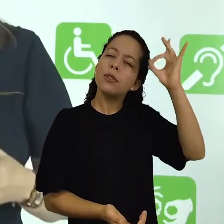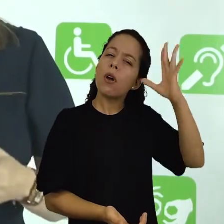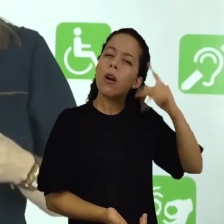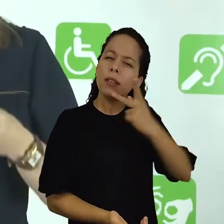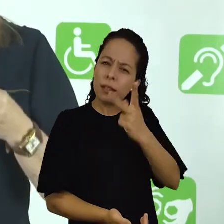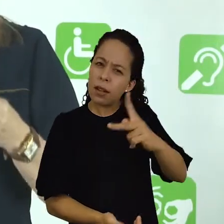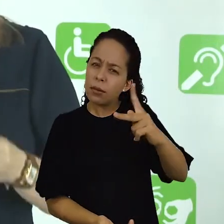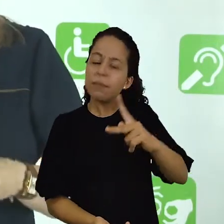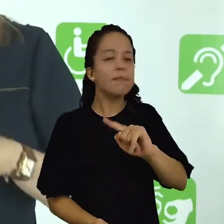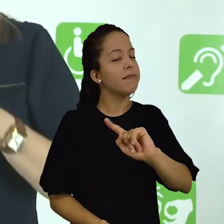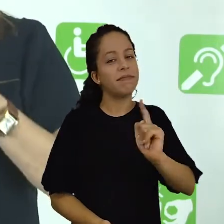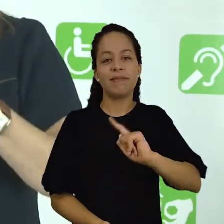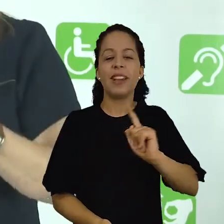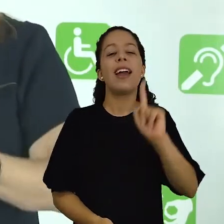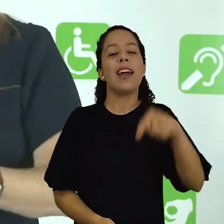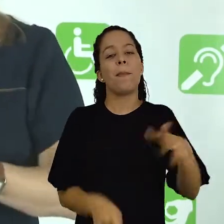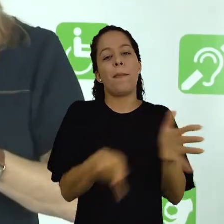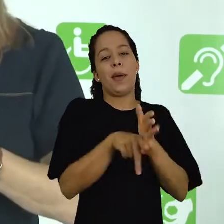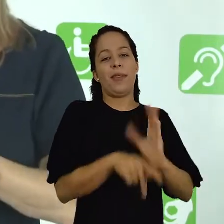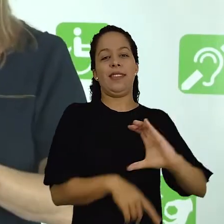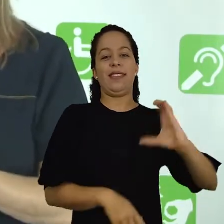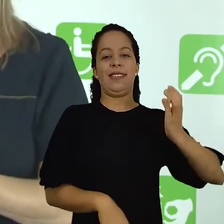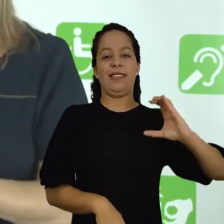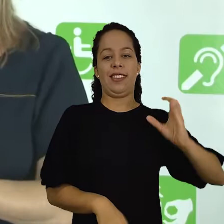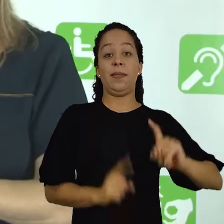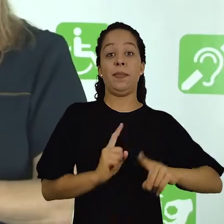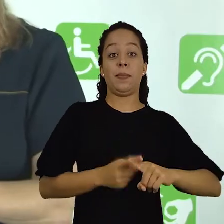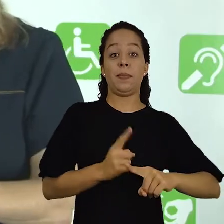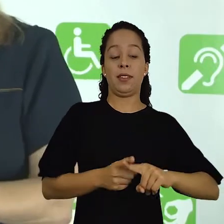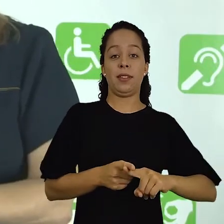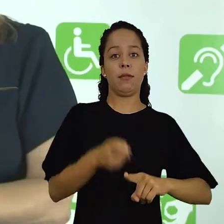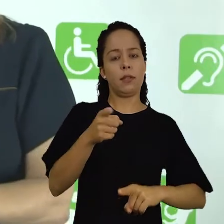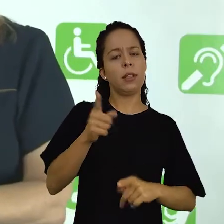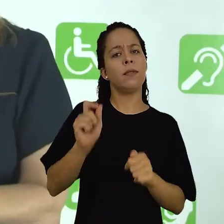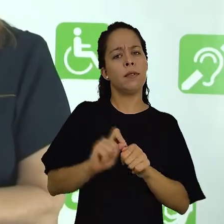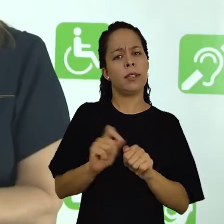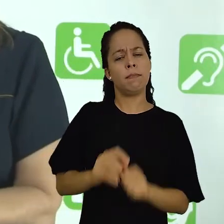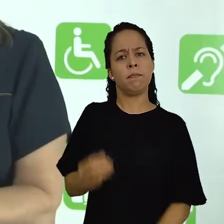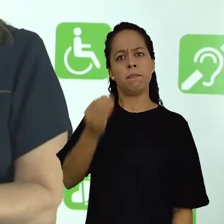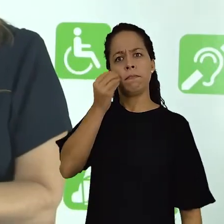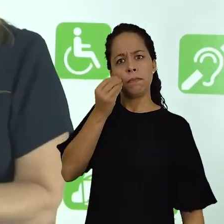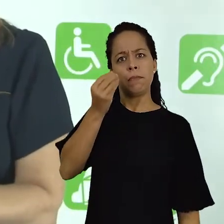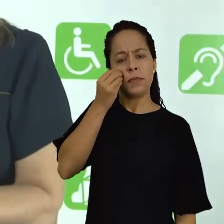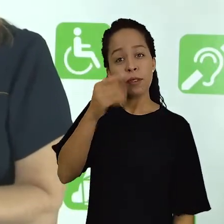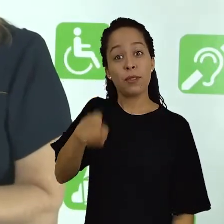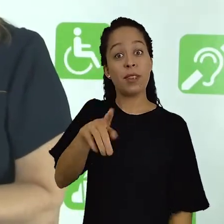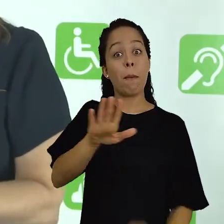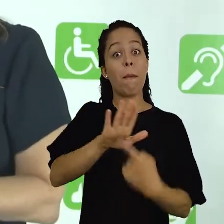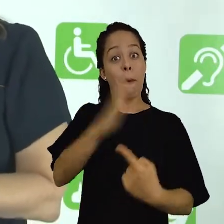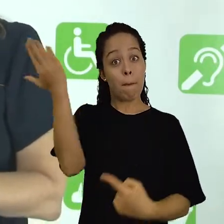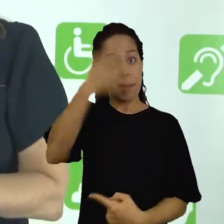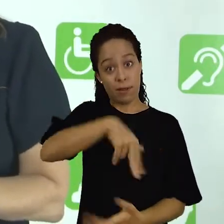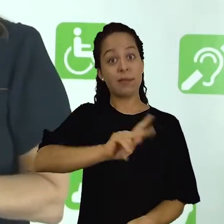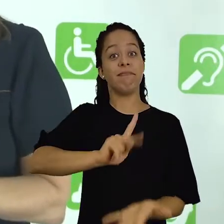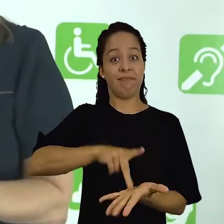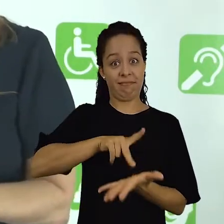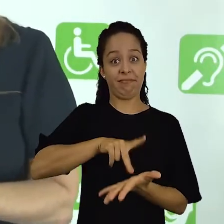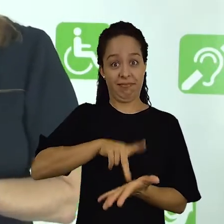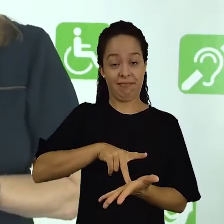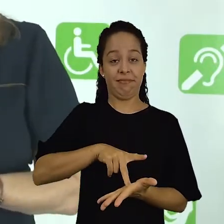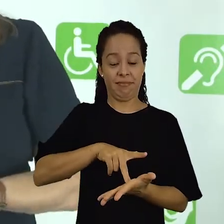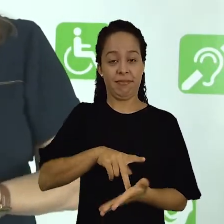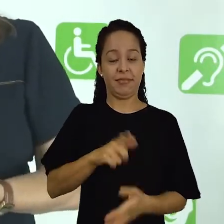conhecimento, ele já passa a ser um conhecimento científico. Por quê? Porque você, por meio de